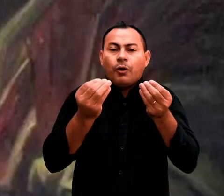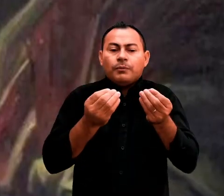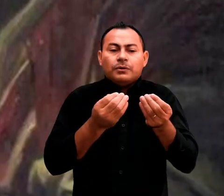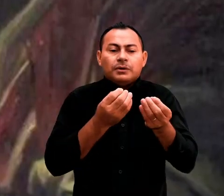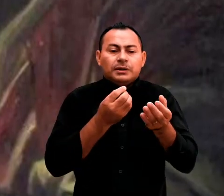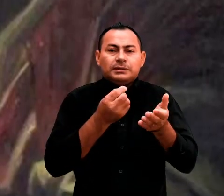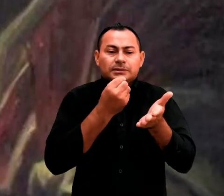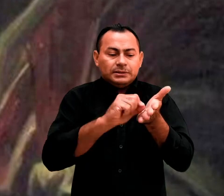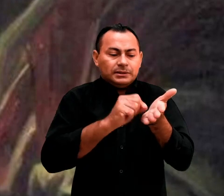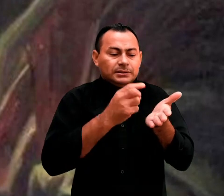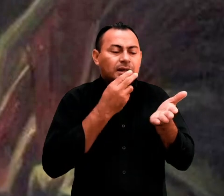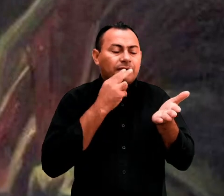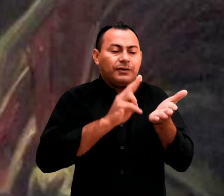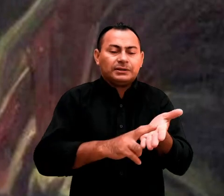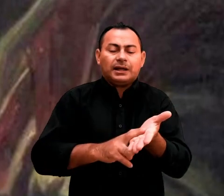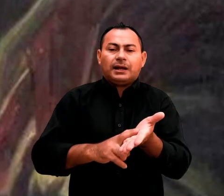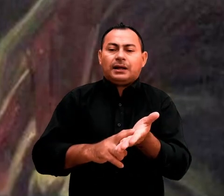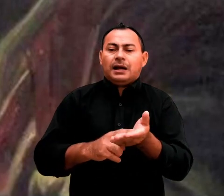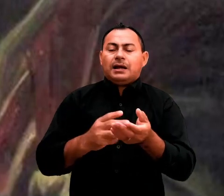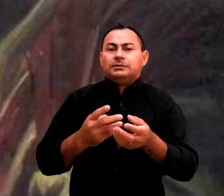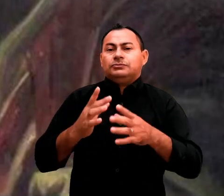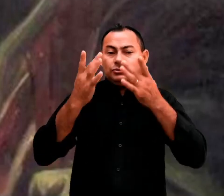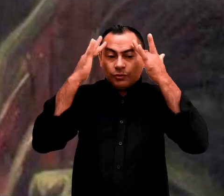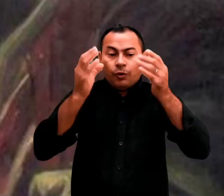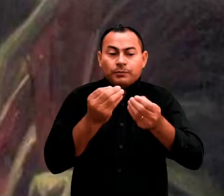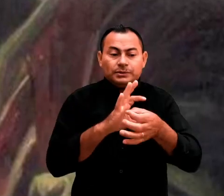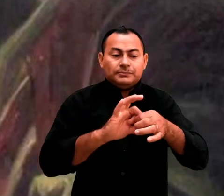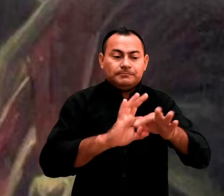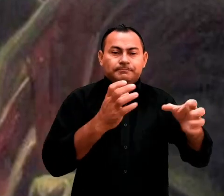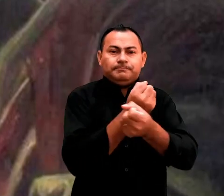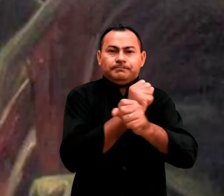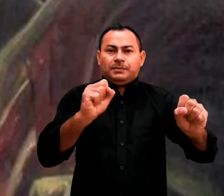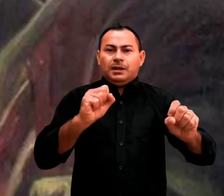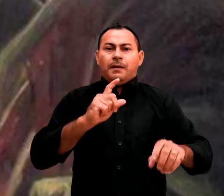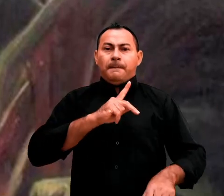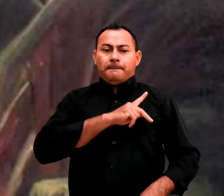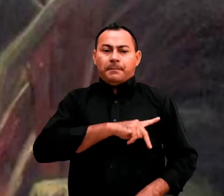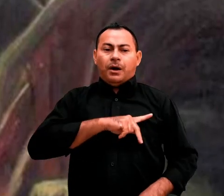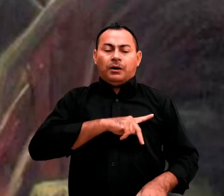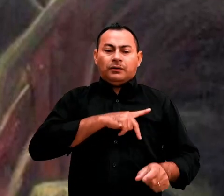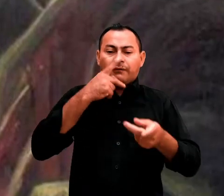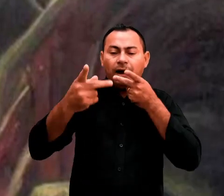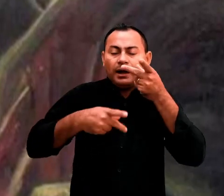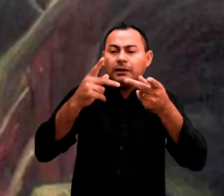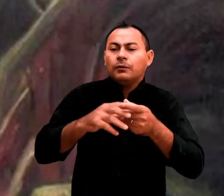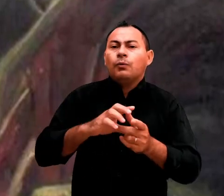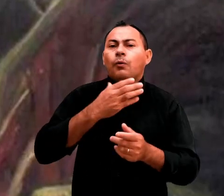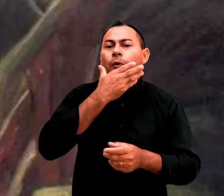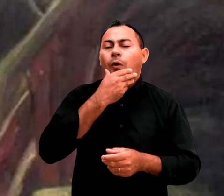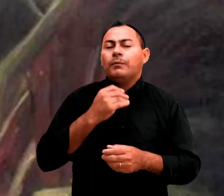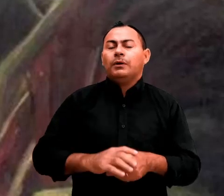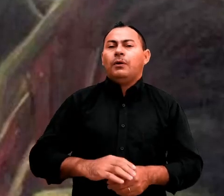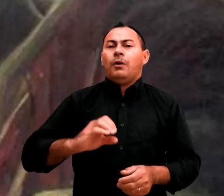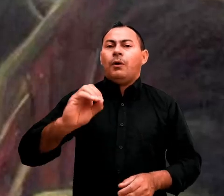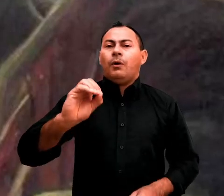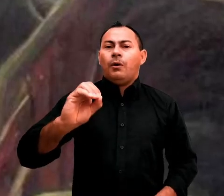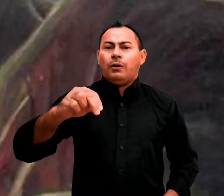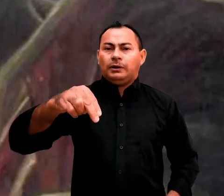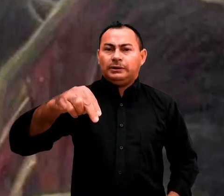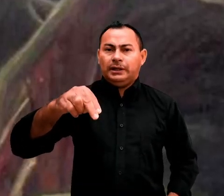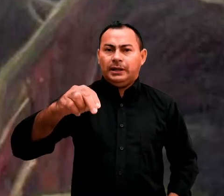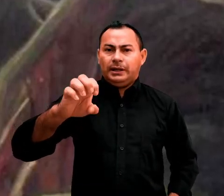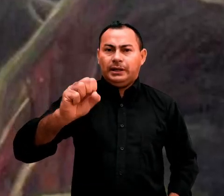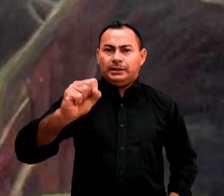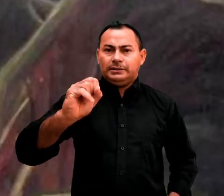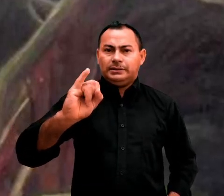e nem como conseguiu fazê-la sair da prisão. Paulo dá testemunho de um homem chamado Onesíforo,